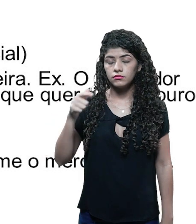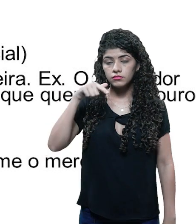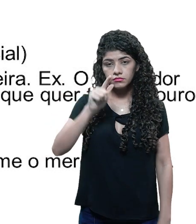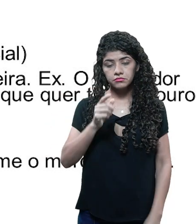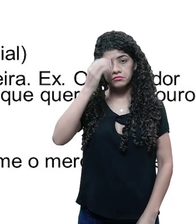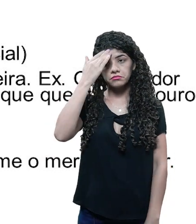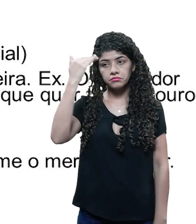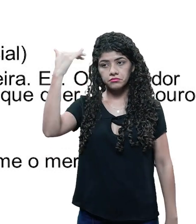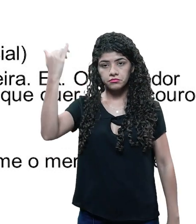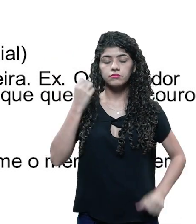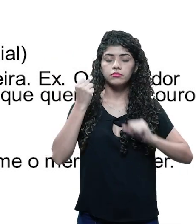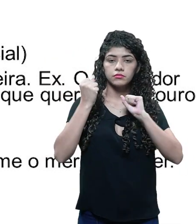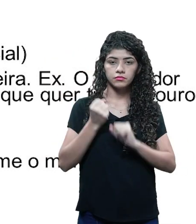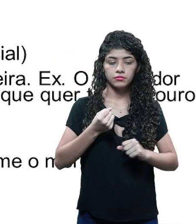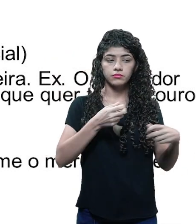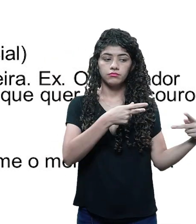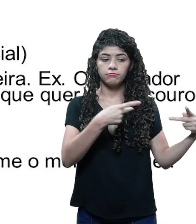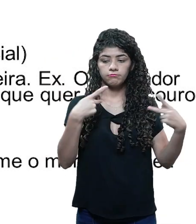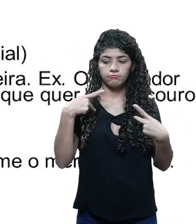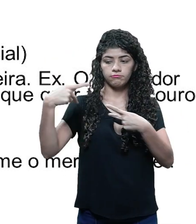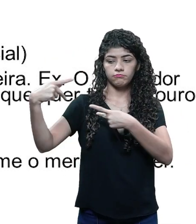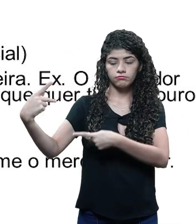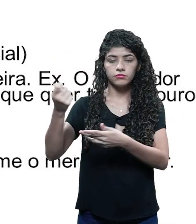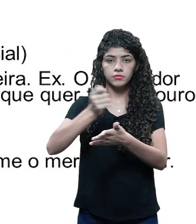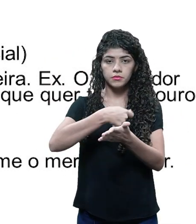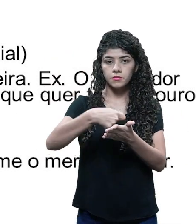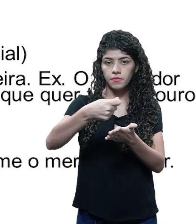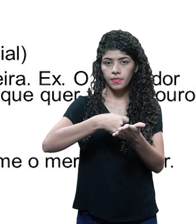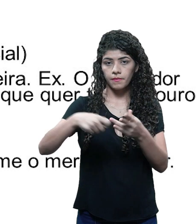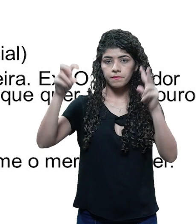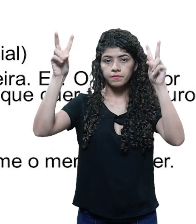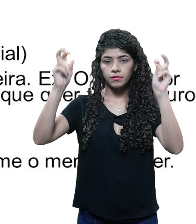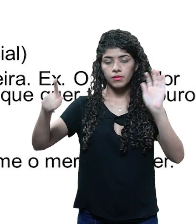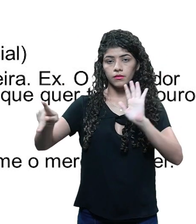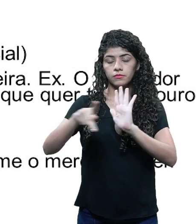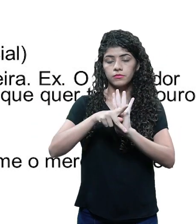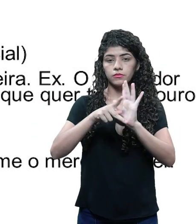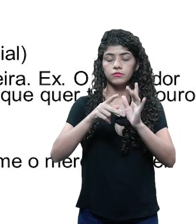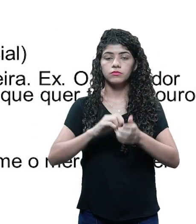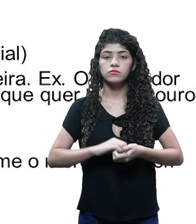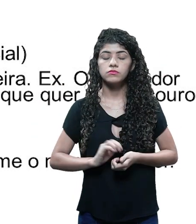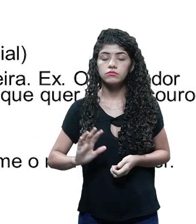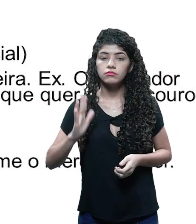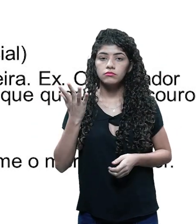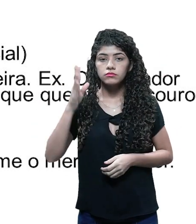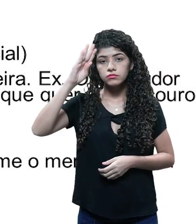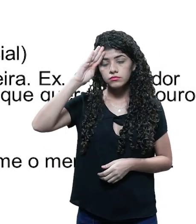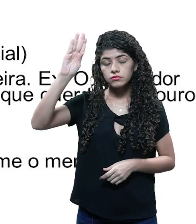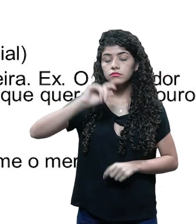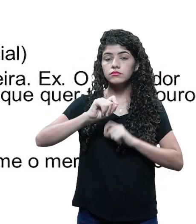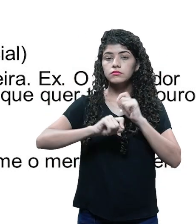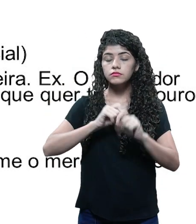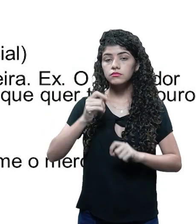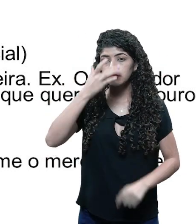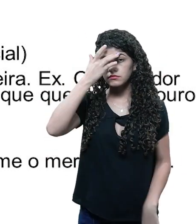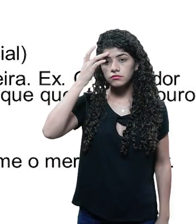escrever uma história, a um roteiro sobre um determinado assunto, certo? Então, isso acontece principalmente